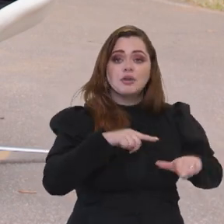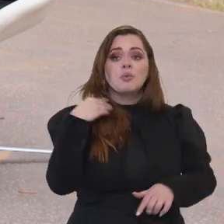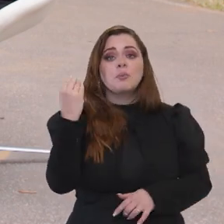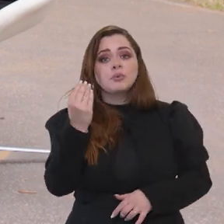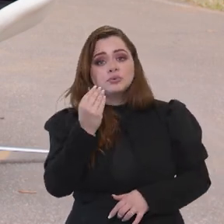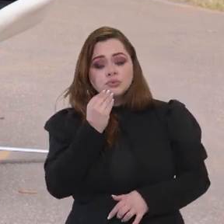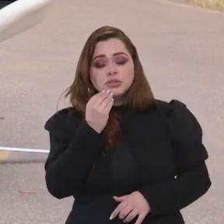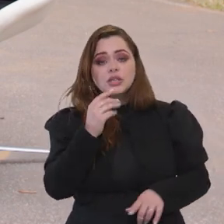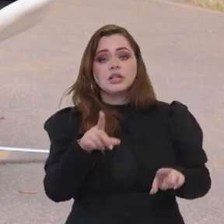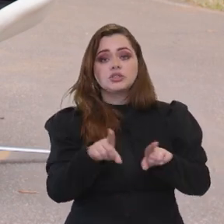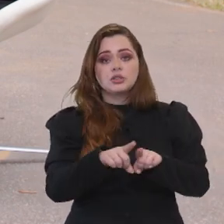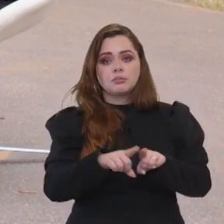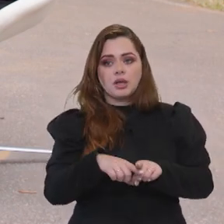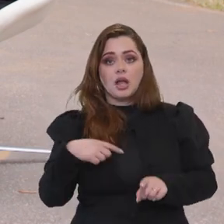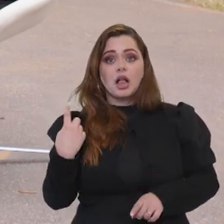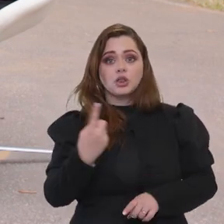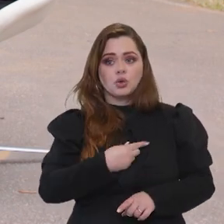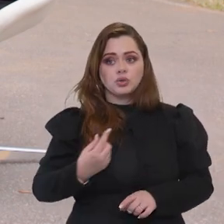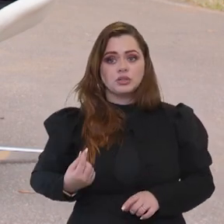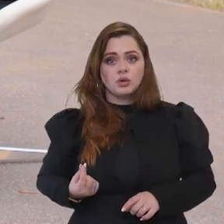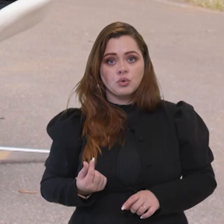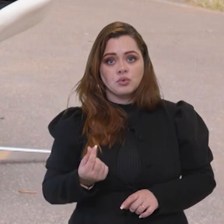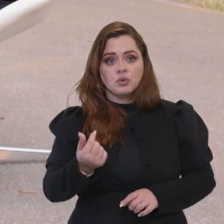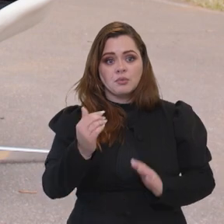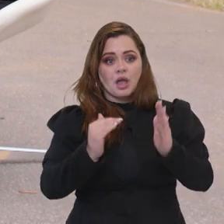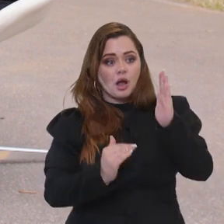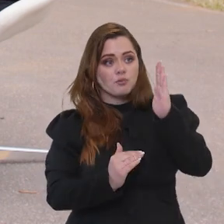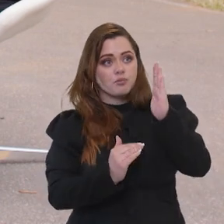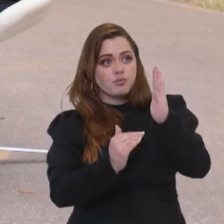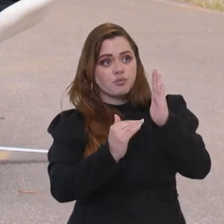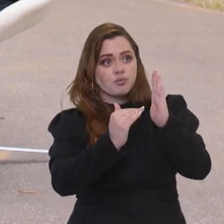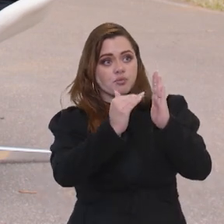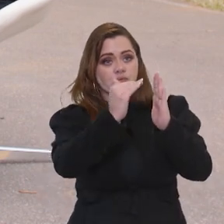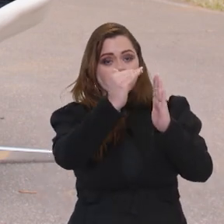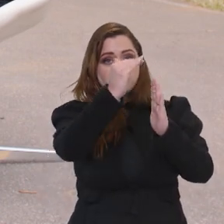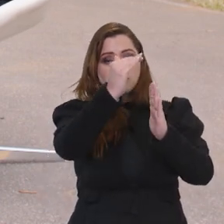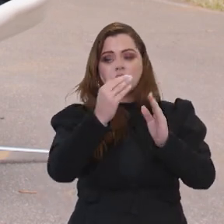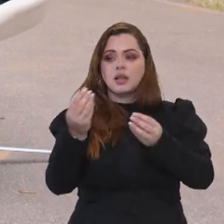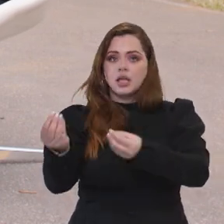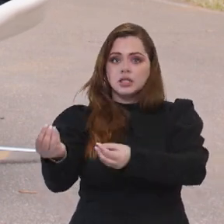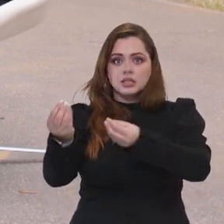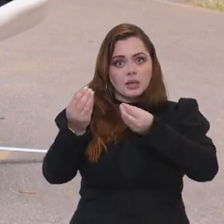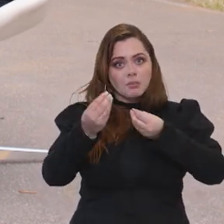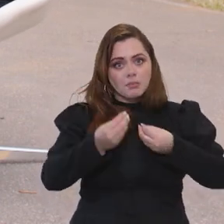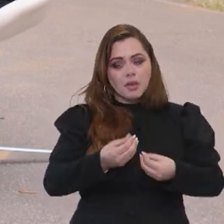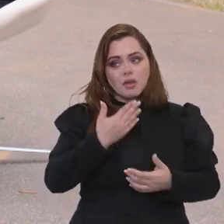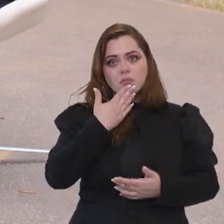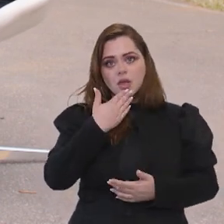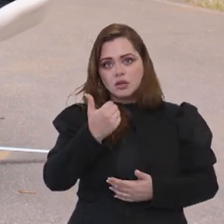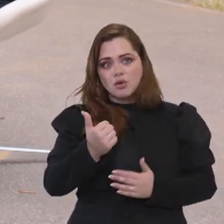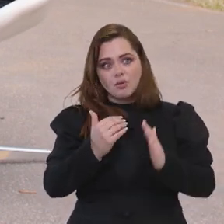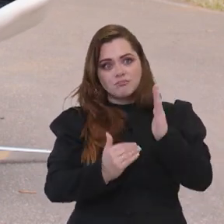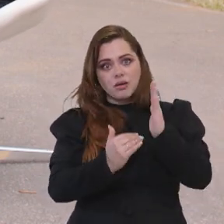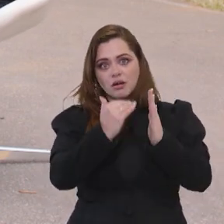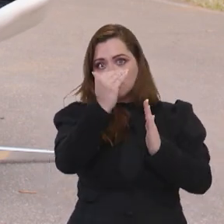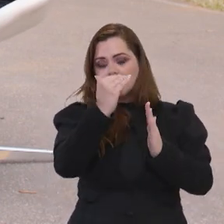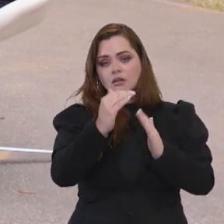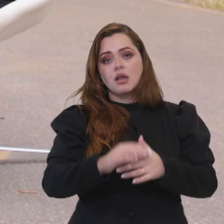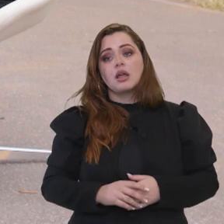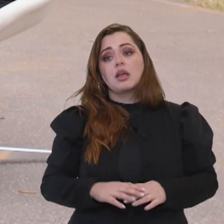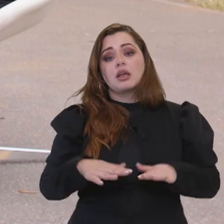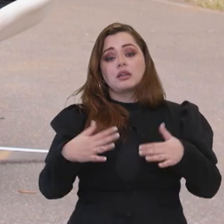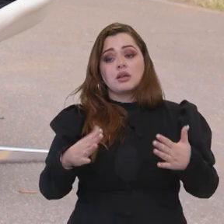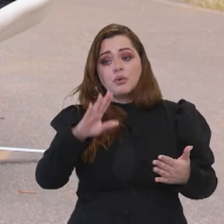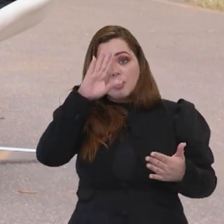emprego e muita oportunidade. Com isso, a nossa economia que já está decolando, eu não tenho dúvida nenhuma, vai receber um processo de propulsão ainda